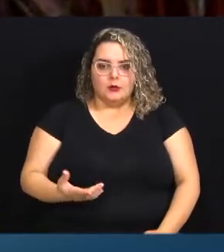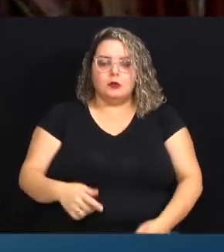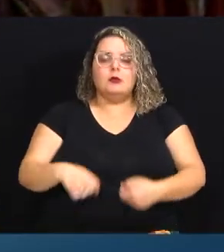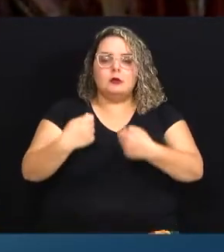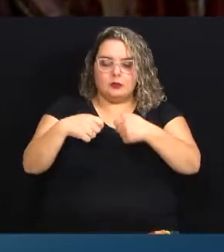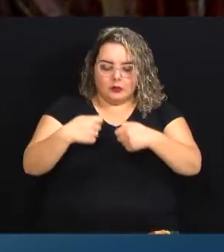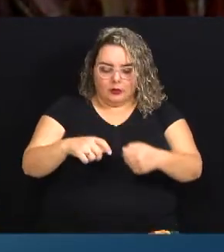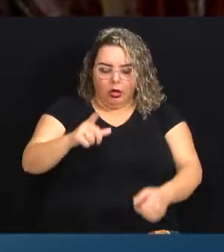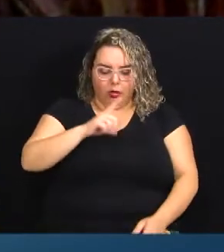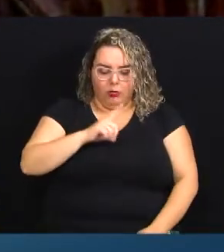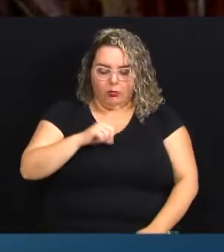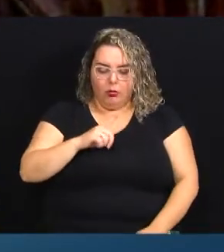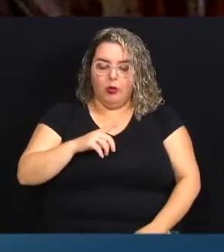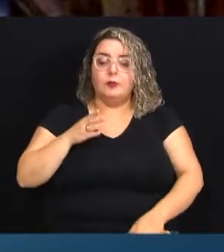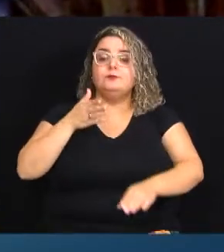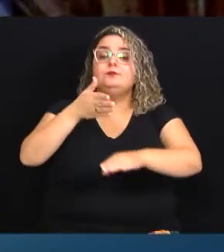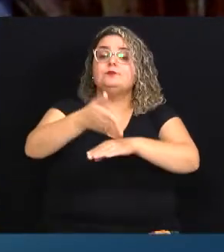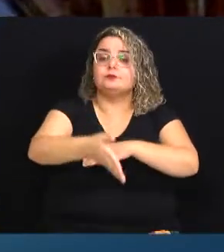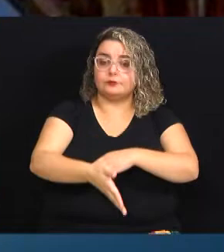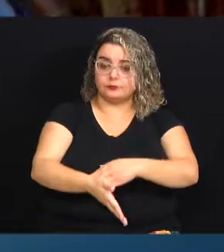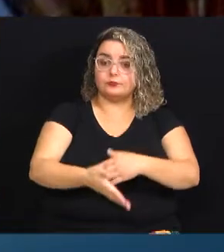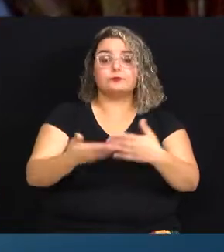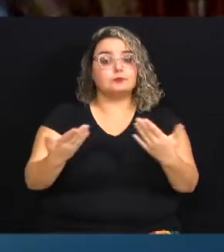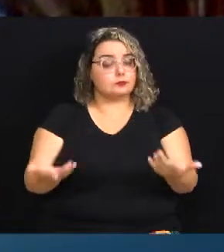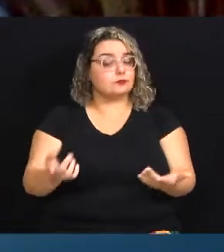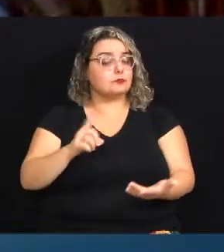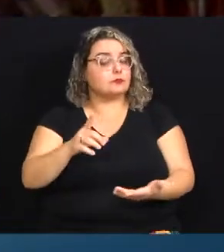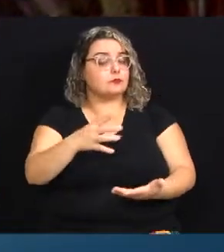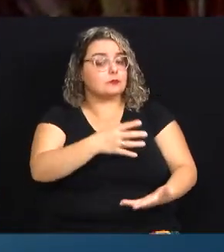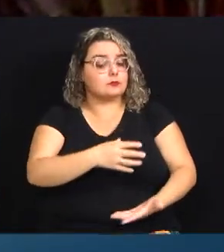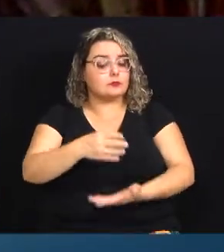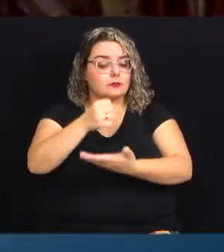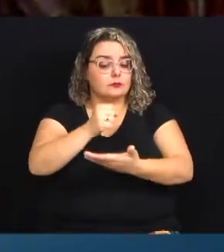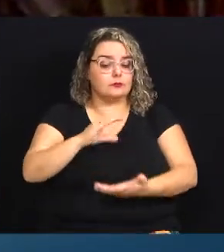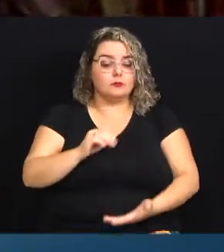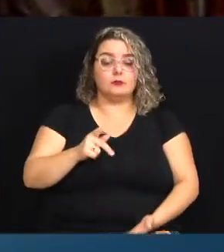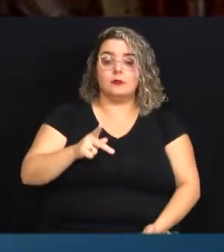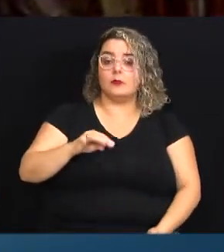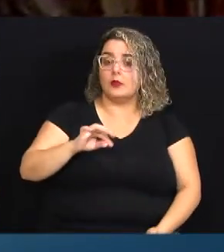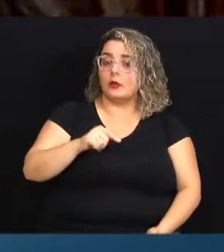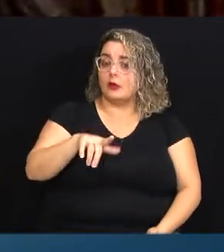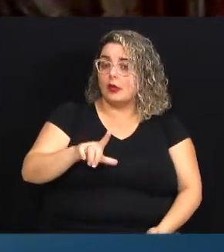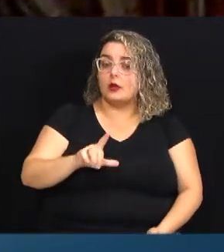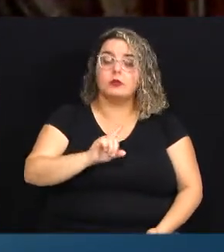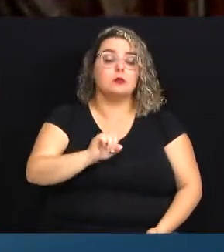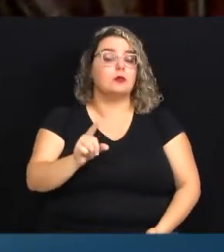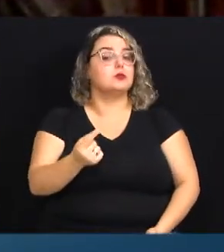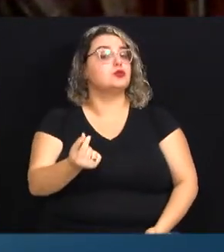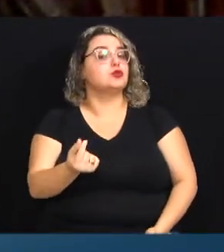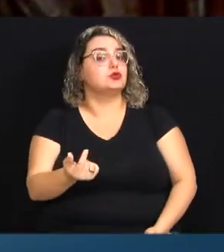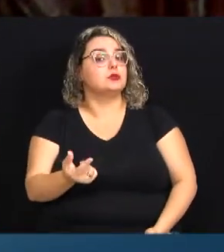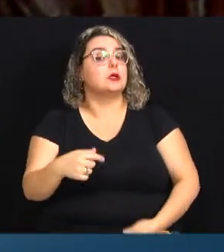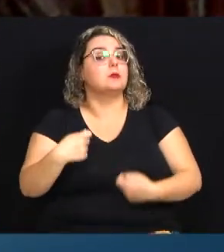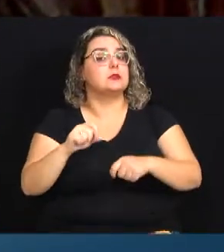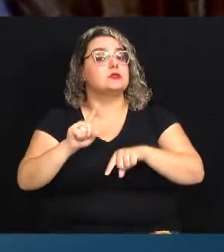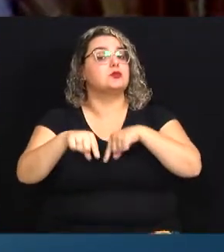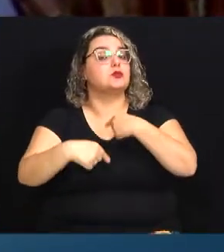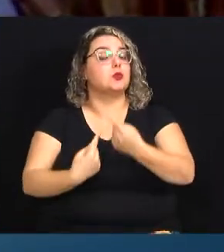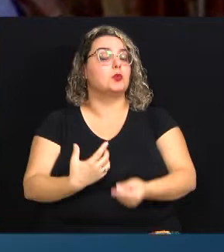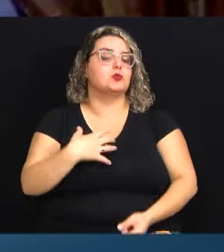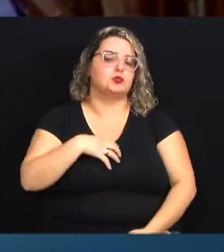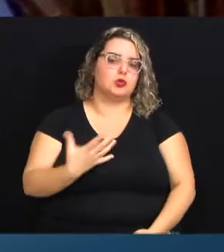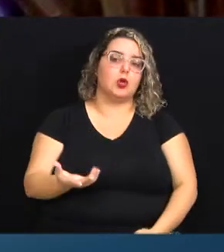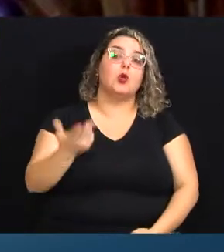uma condição de entrada, já que não é o capital, já que não é o dinheiro, ele tem que ter uma outra condição de entrada.